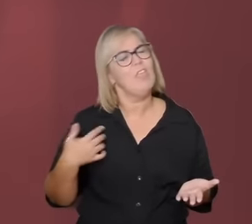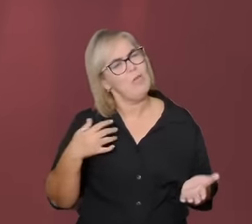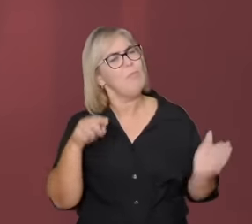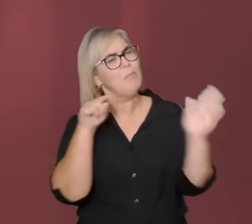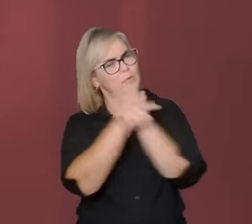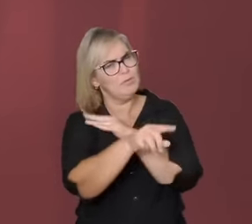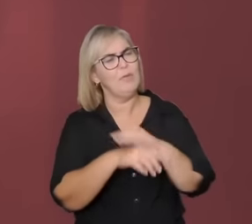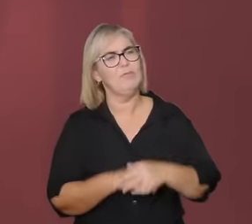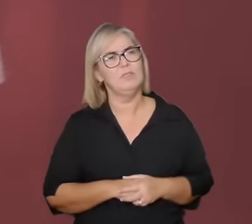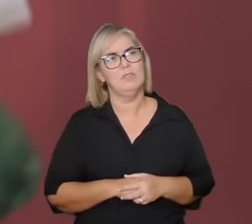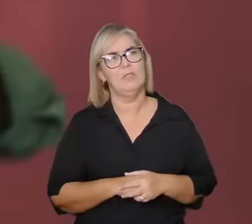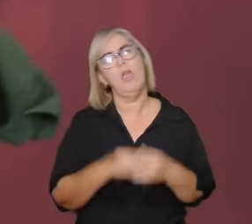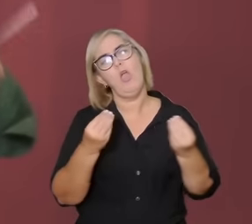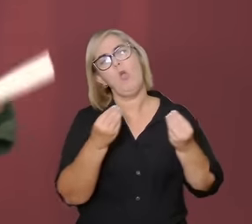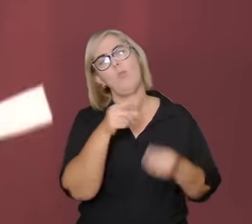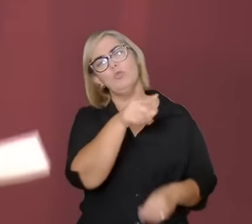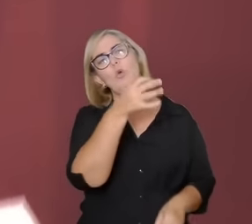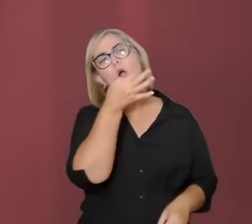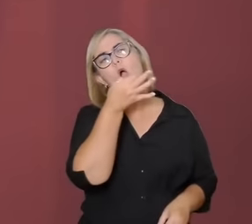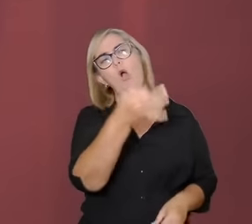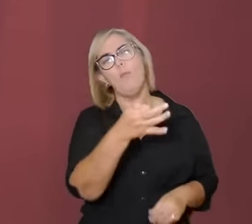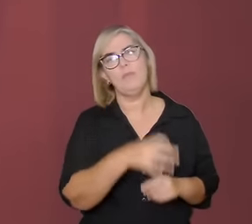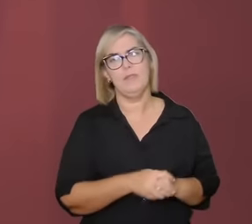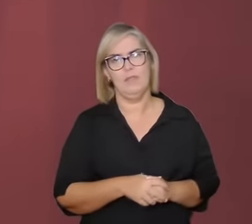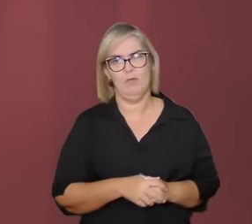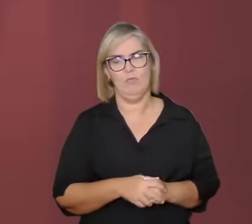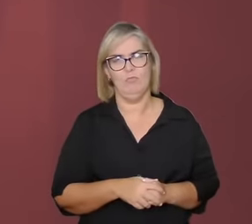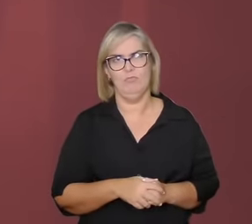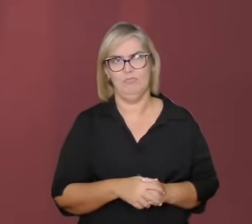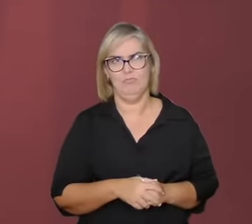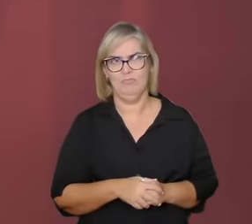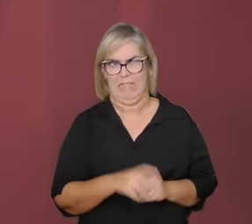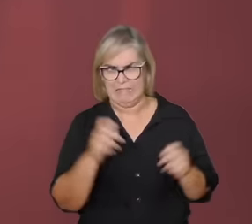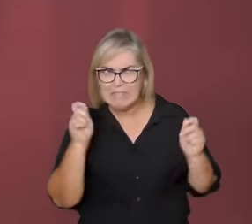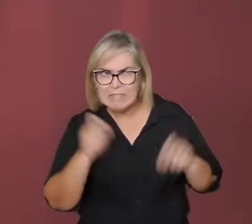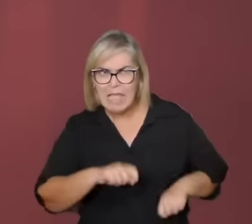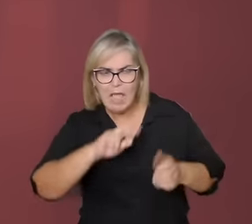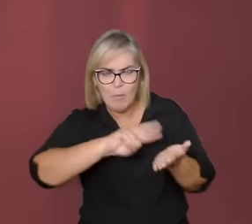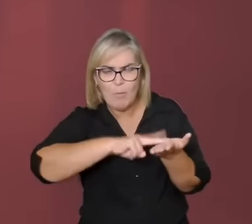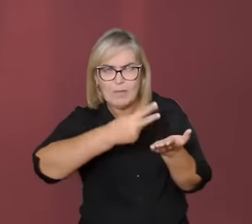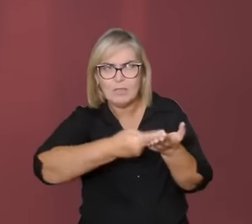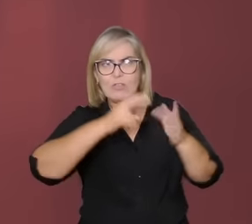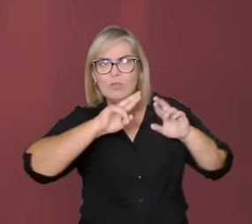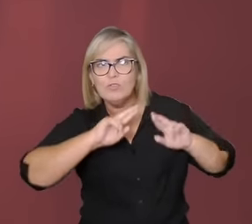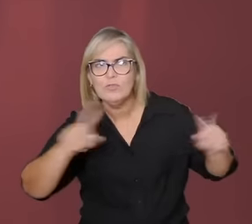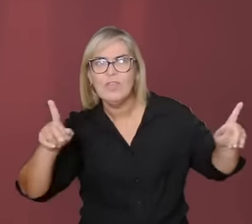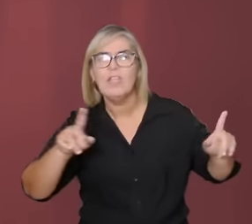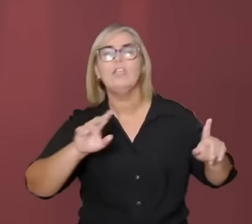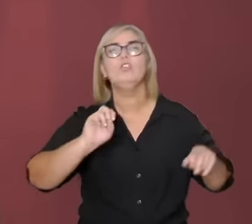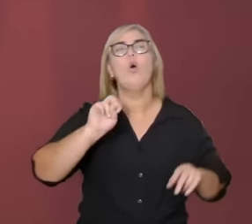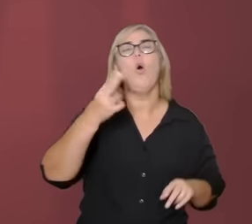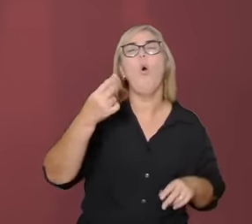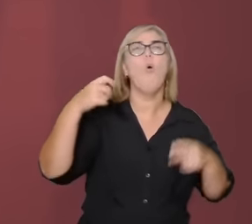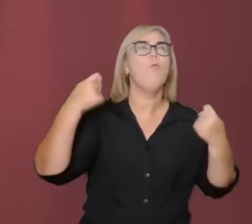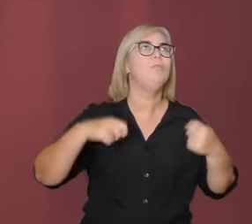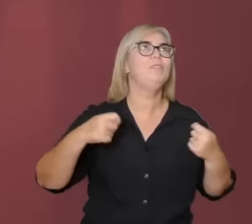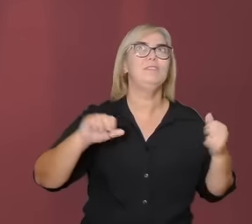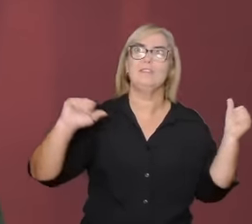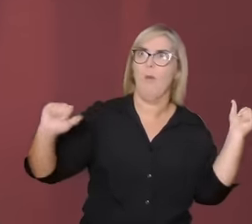a gente tenha que ter uma mudança mais essencial mas fundamental porque o core